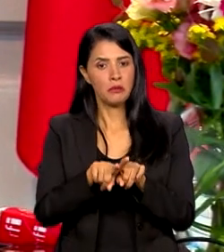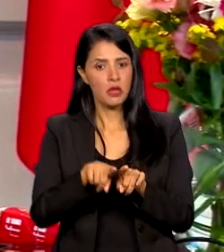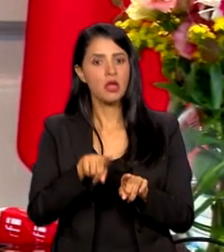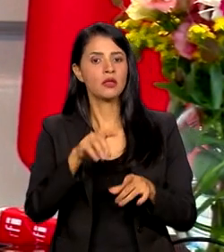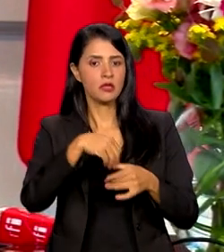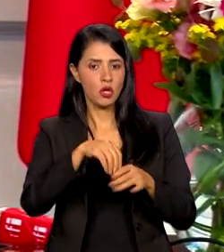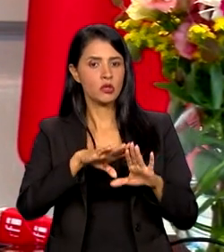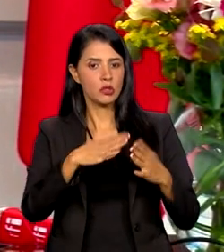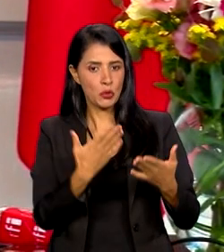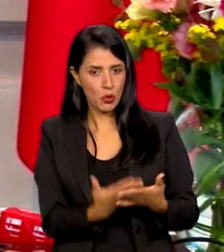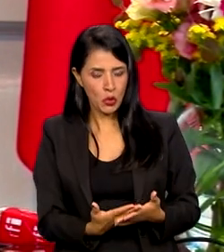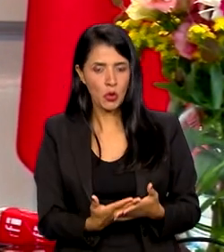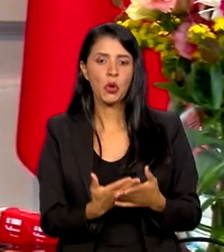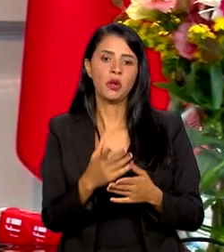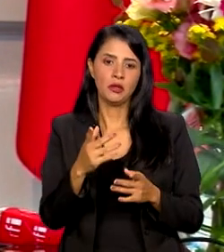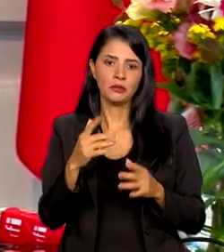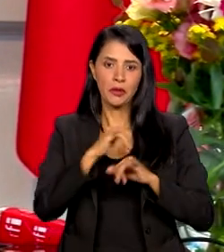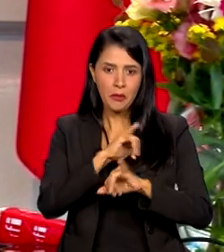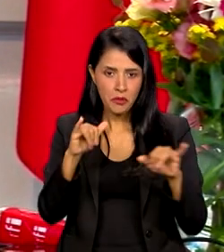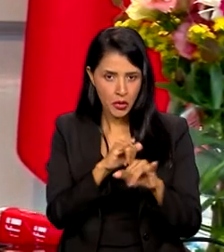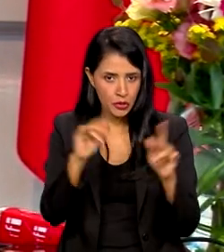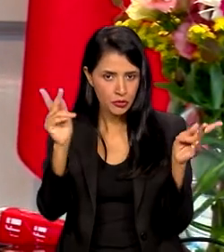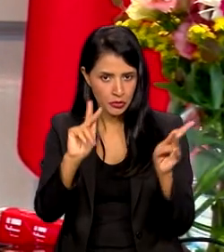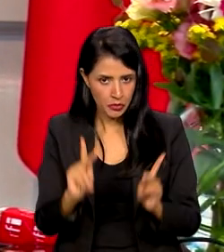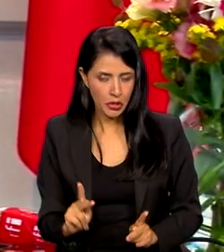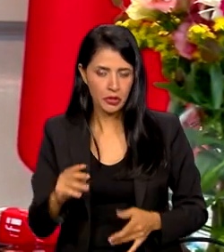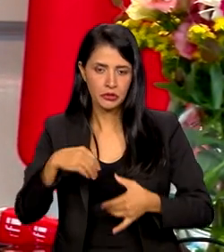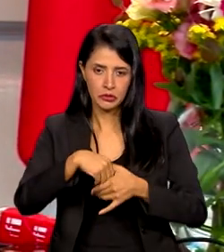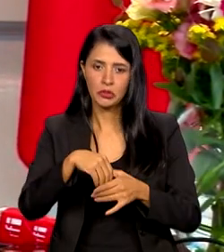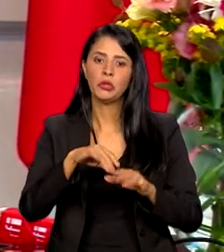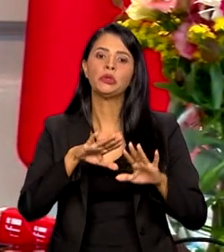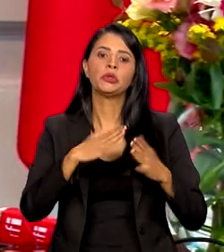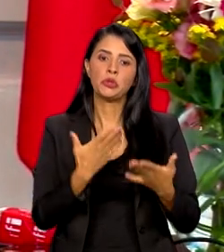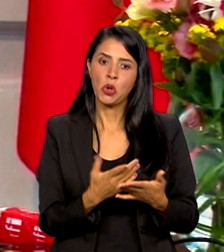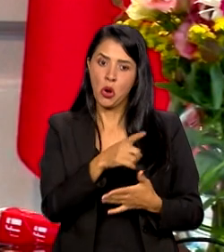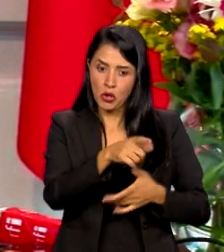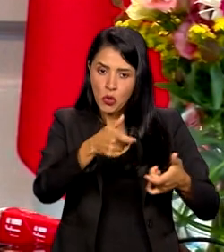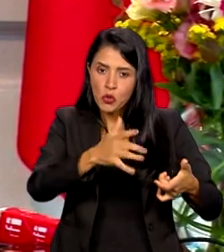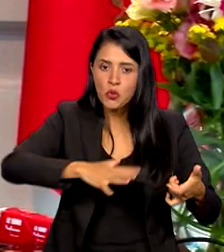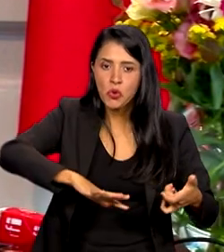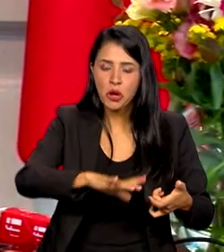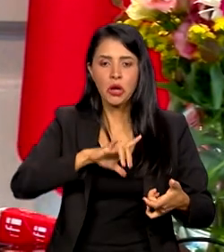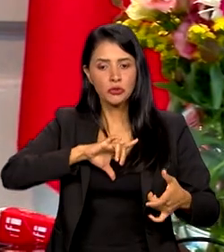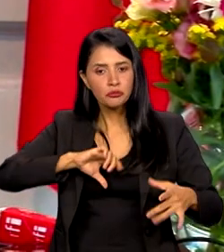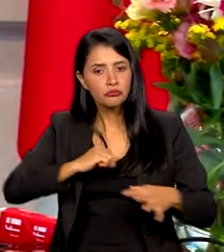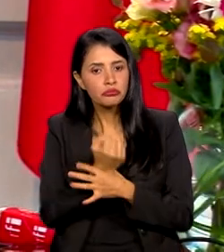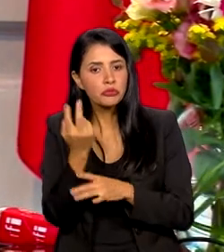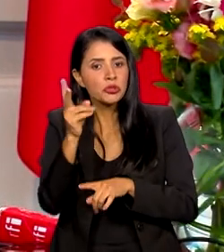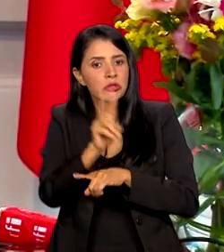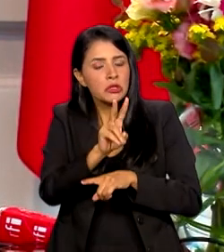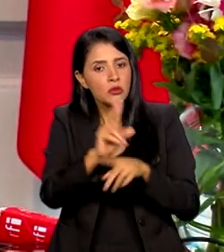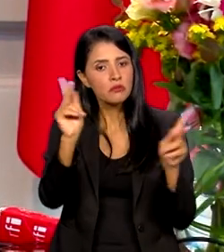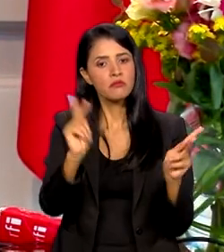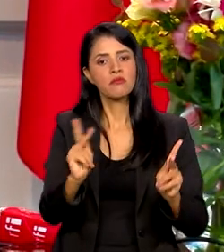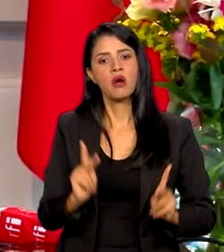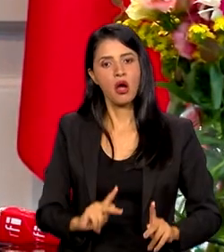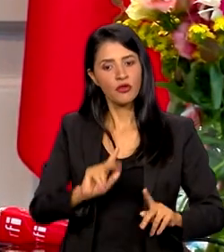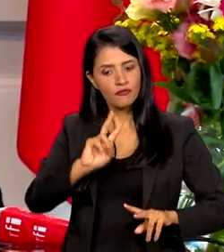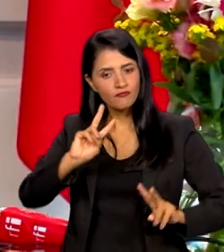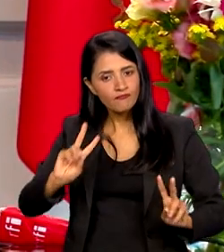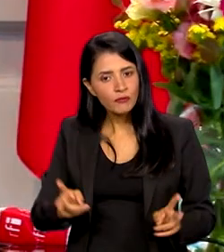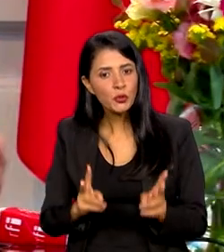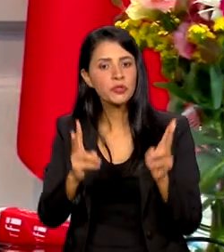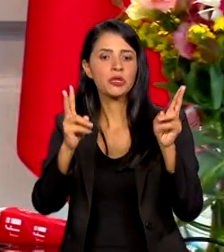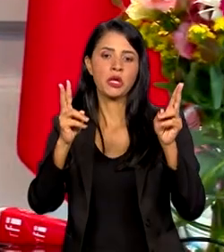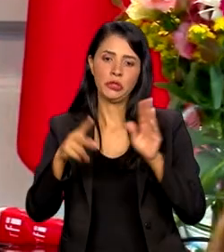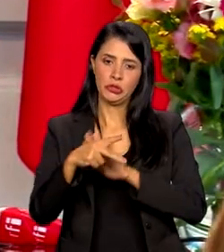numa campanha de pais nas escolas. E escola é espaço de proteção de pais, de acolhimento, de valorização de professores. Nós